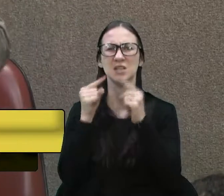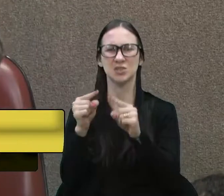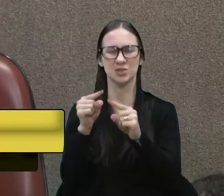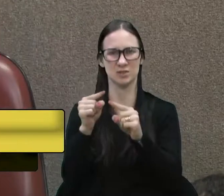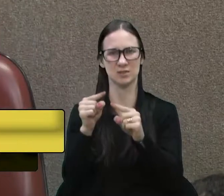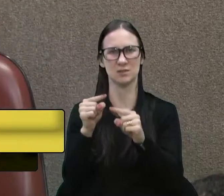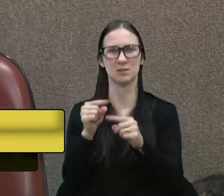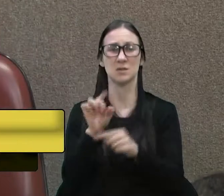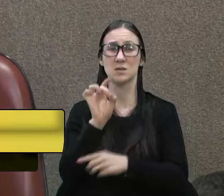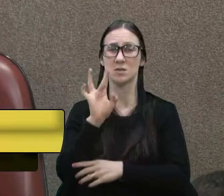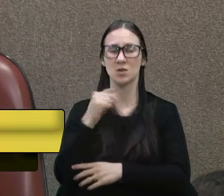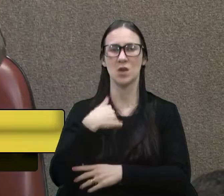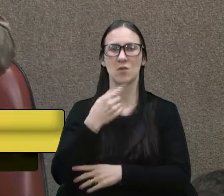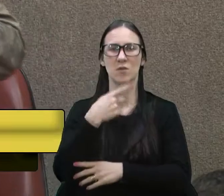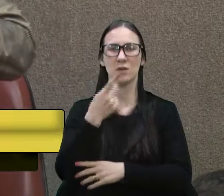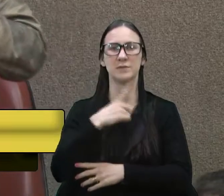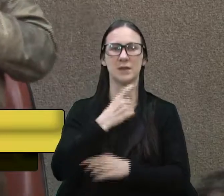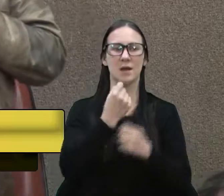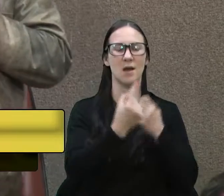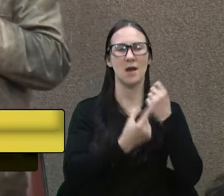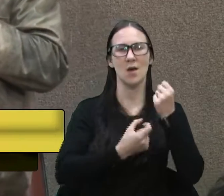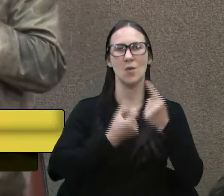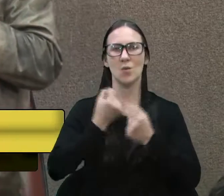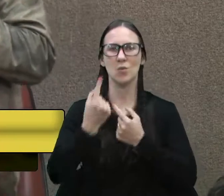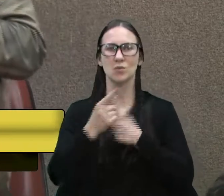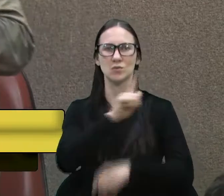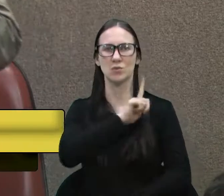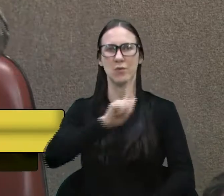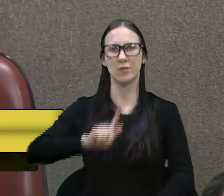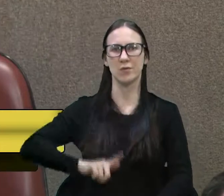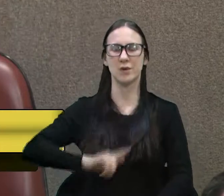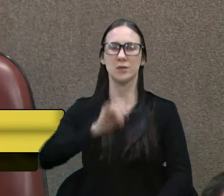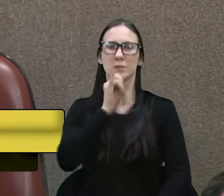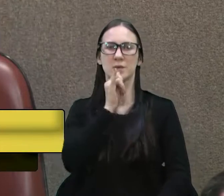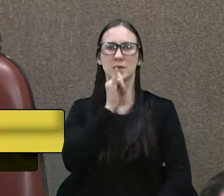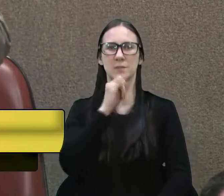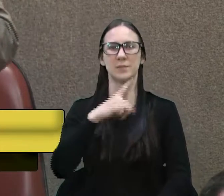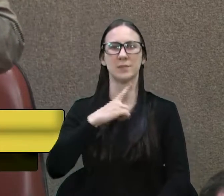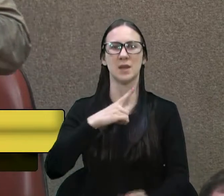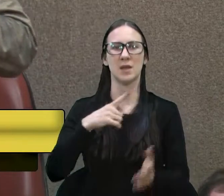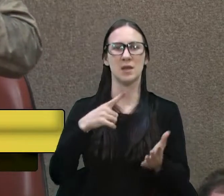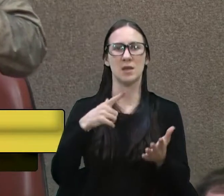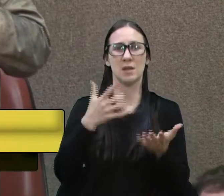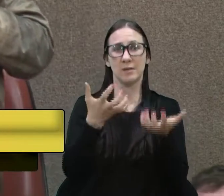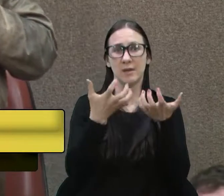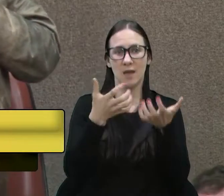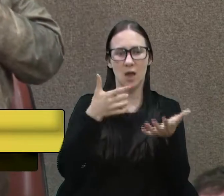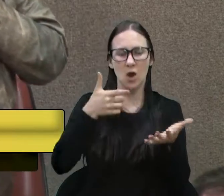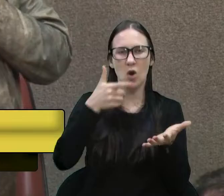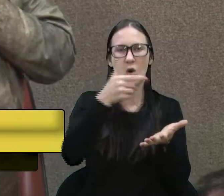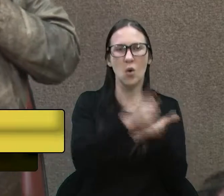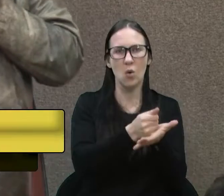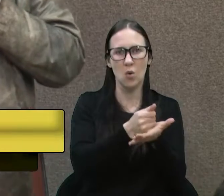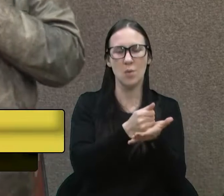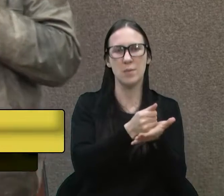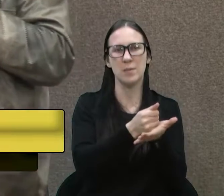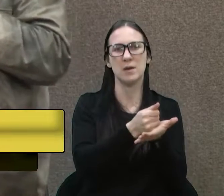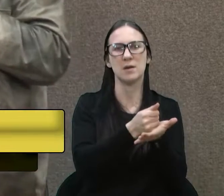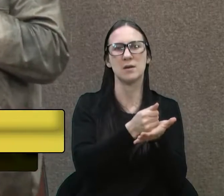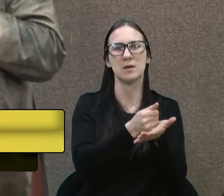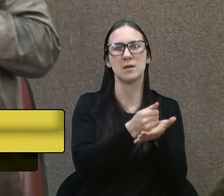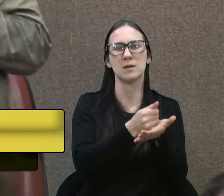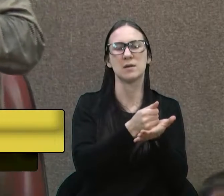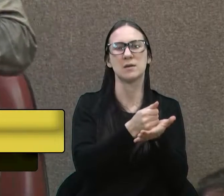só estou falando que tem plano de governo que tem ali no plano de governo compras de moradias, compras de propriedades com recurso do